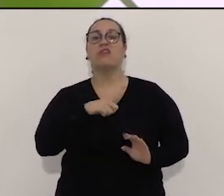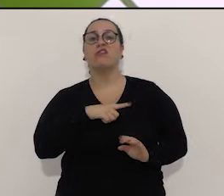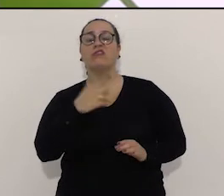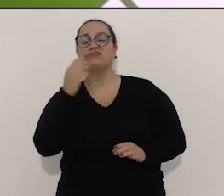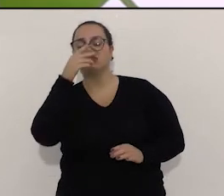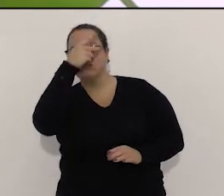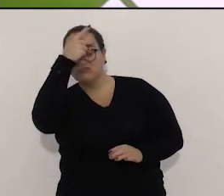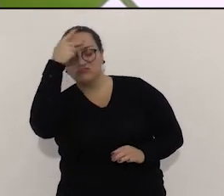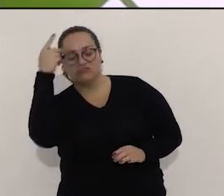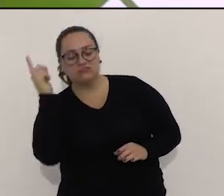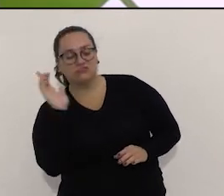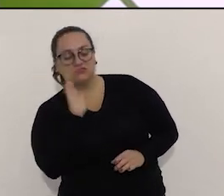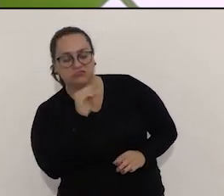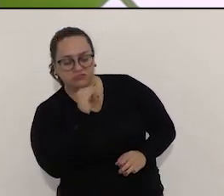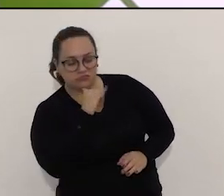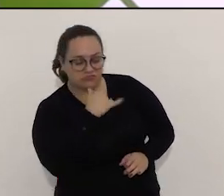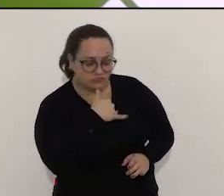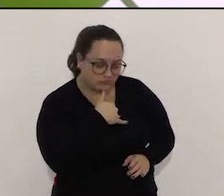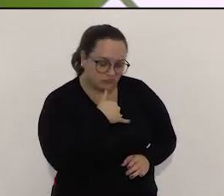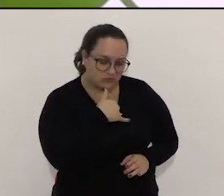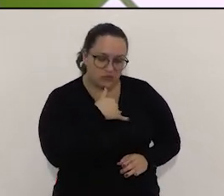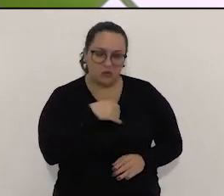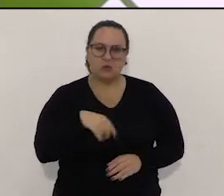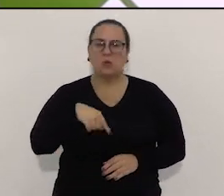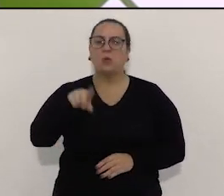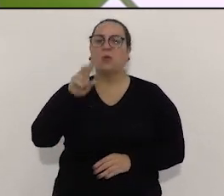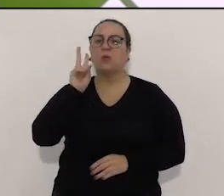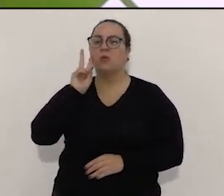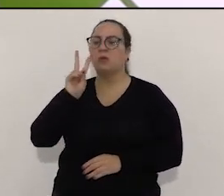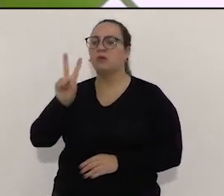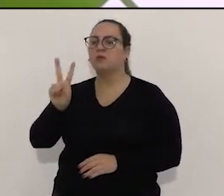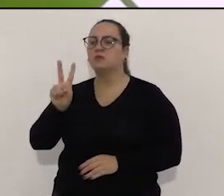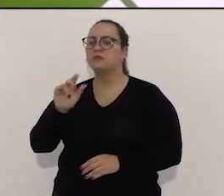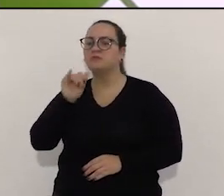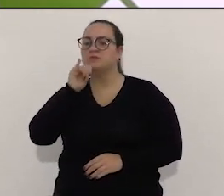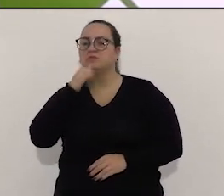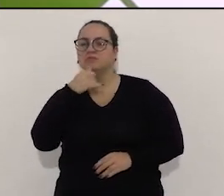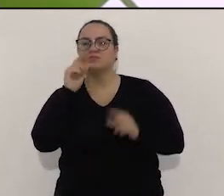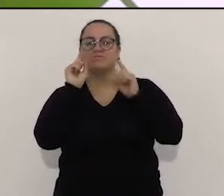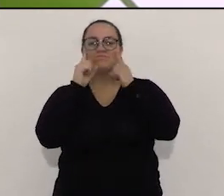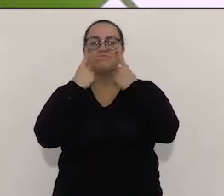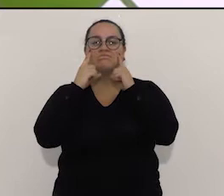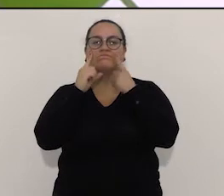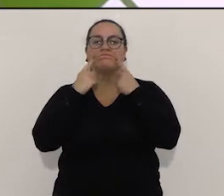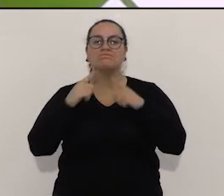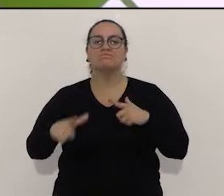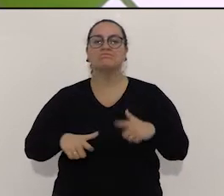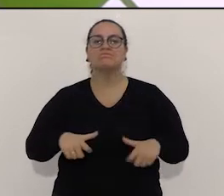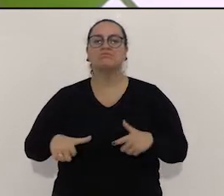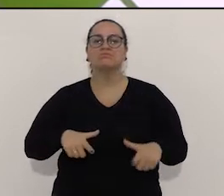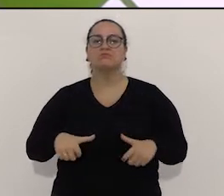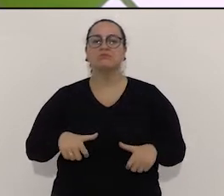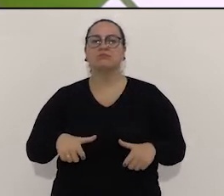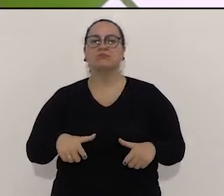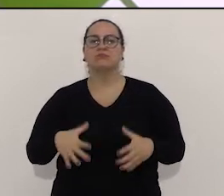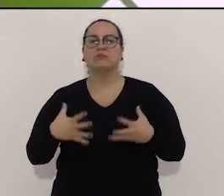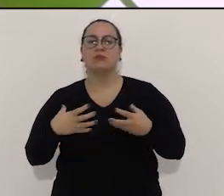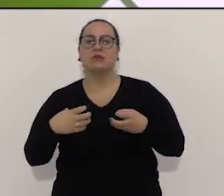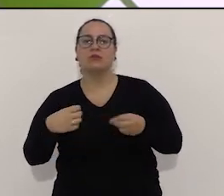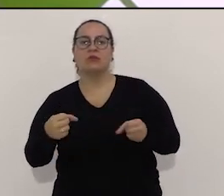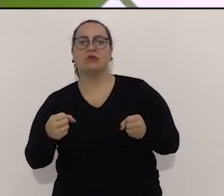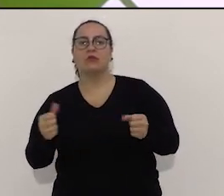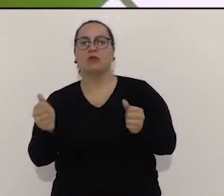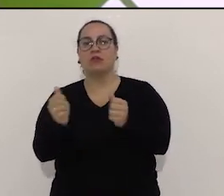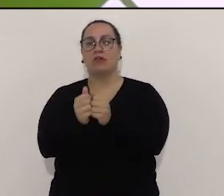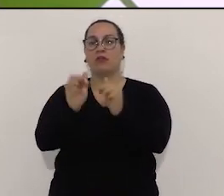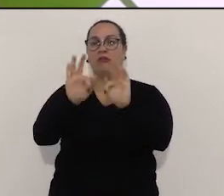funcionário público desmotivado. Eu estive ali na garagem outro dia e foi triste ver um trabalhador chorando porque ele não conseguia, com o trabalho dele,